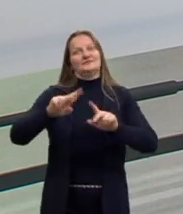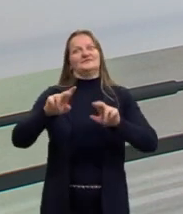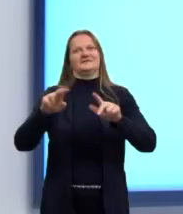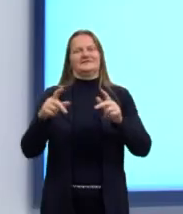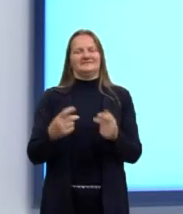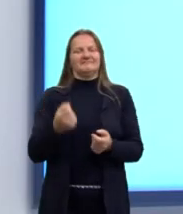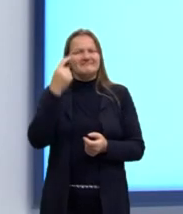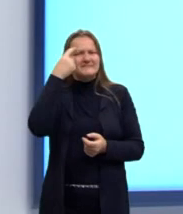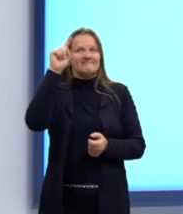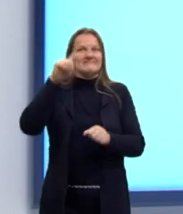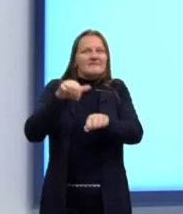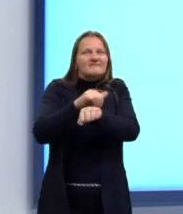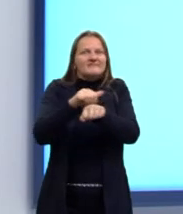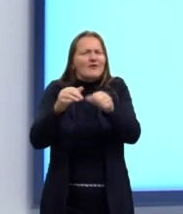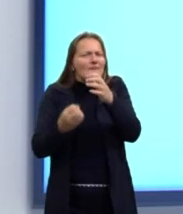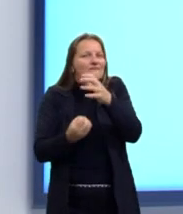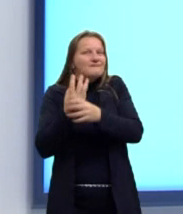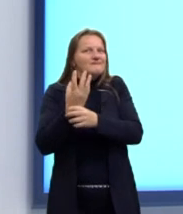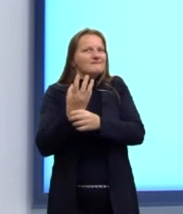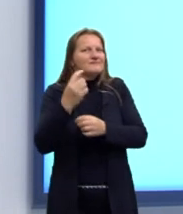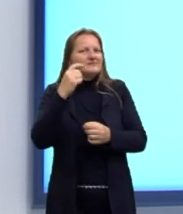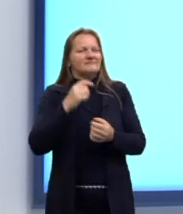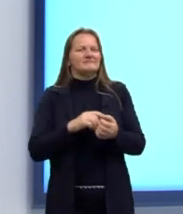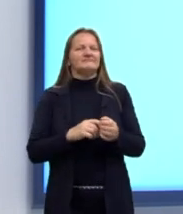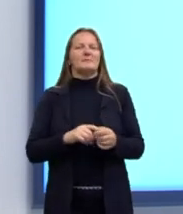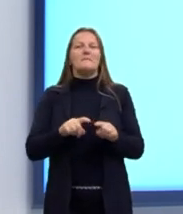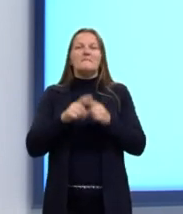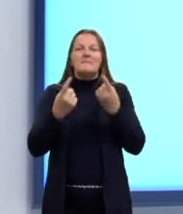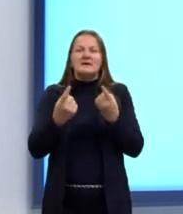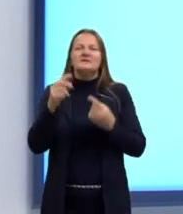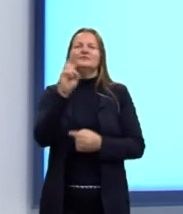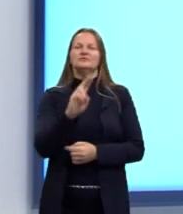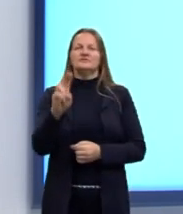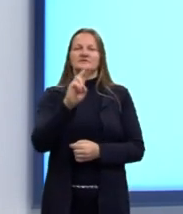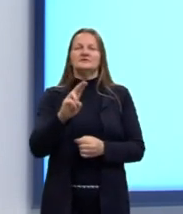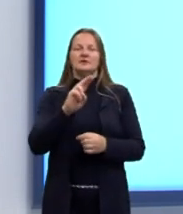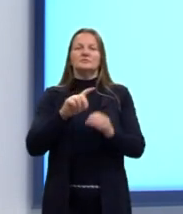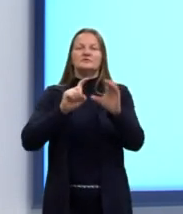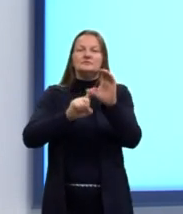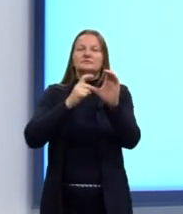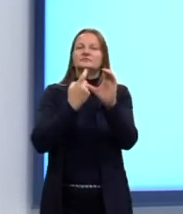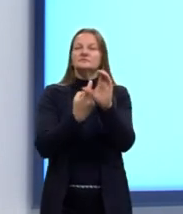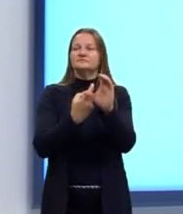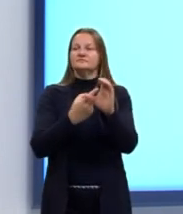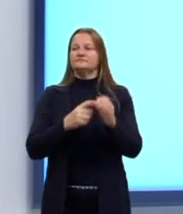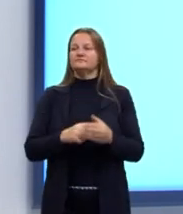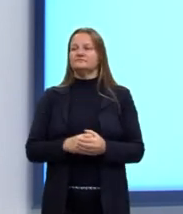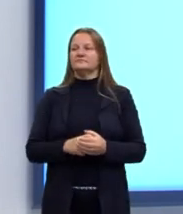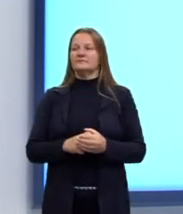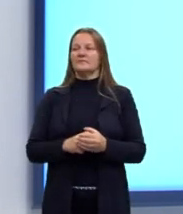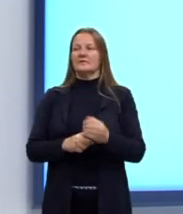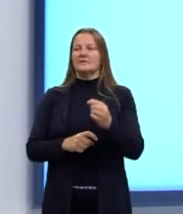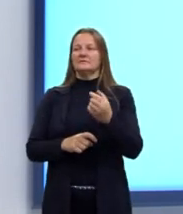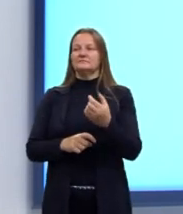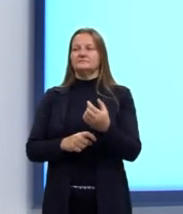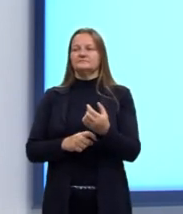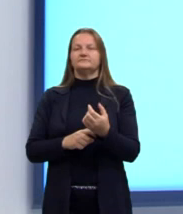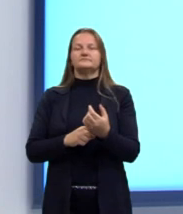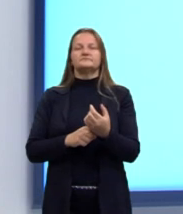E você pode até não perceber, mas usamos as expressões idiomáticas a todo instante.